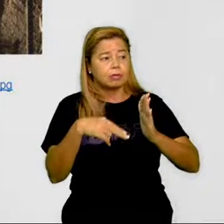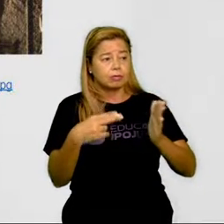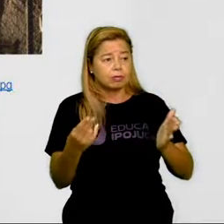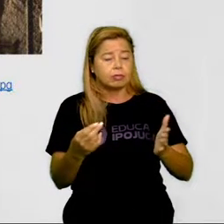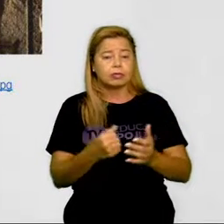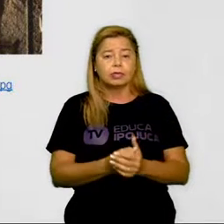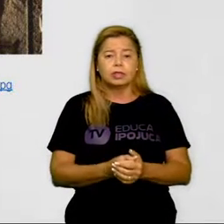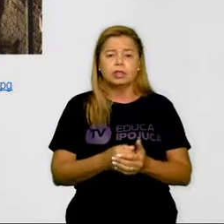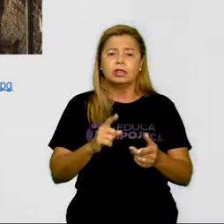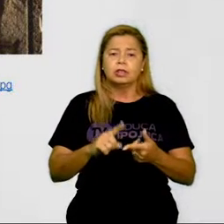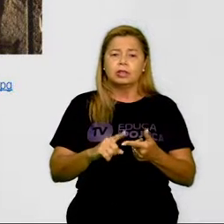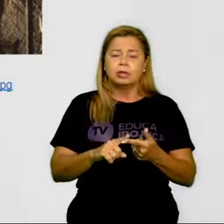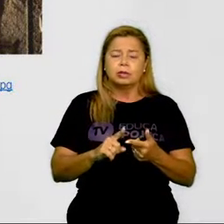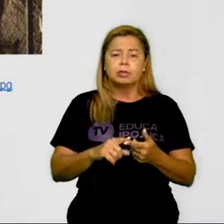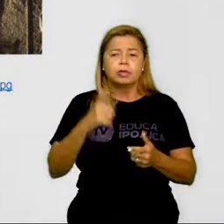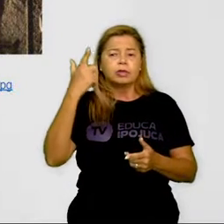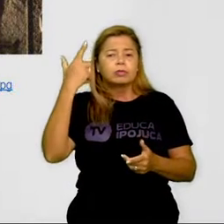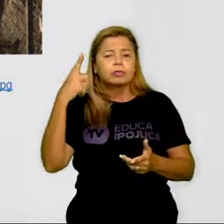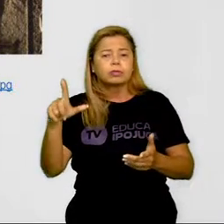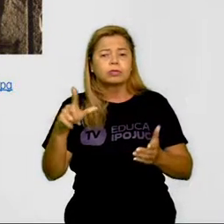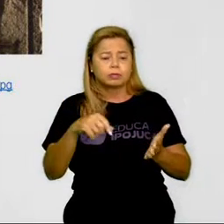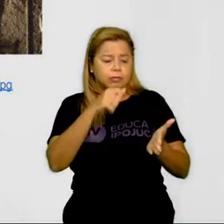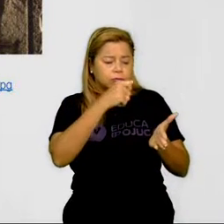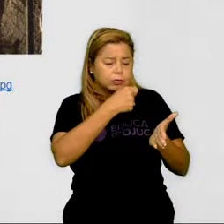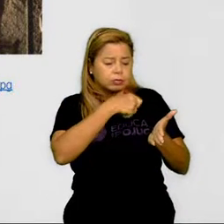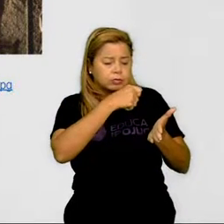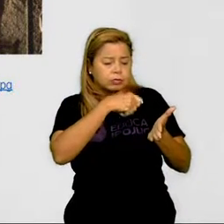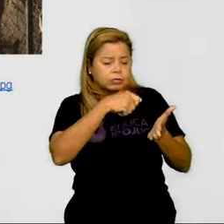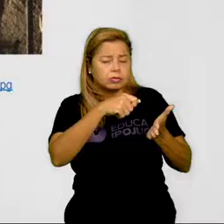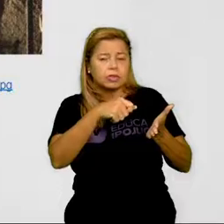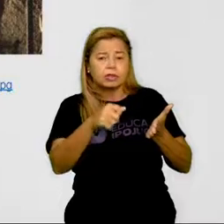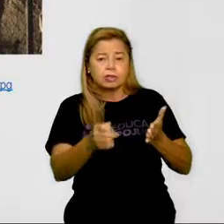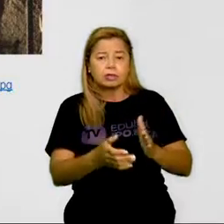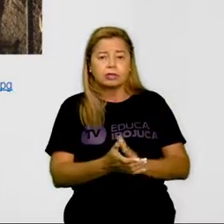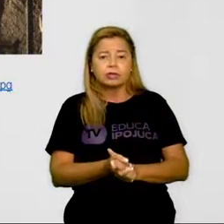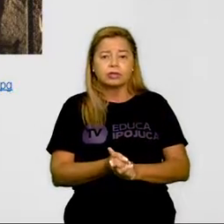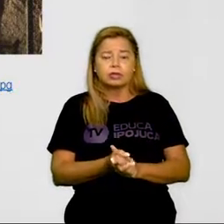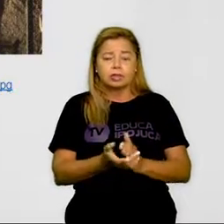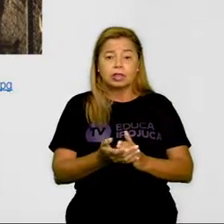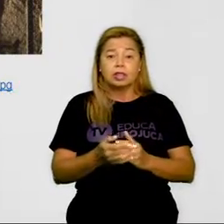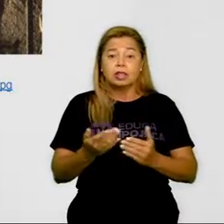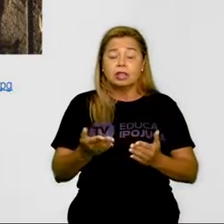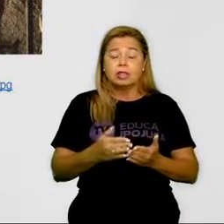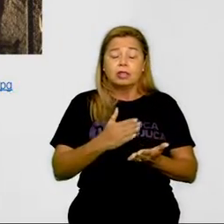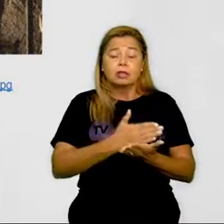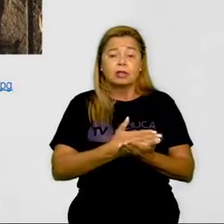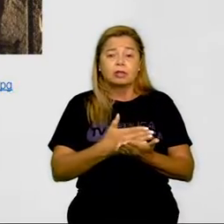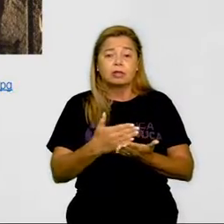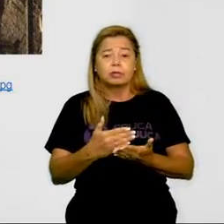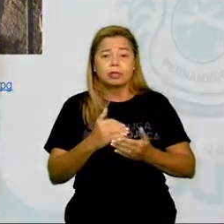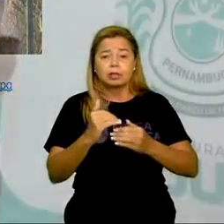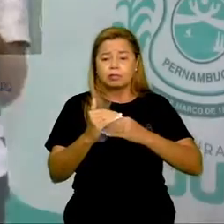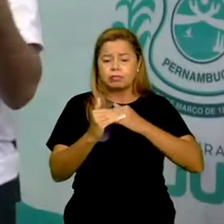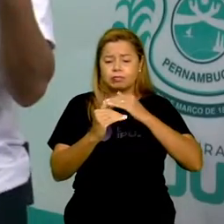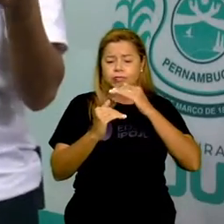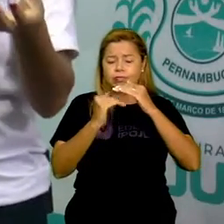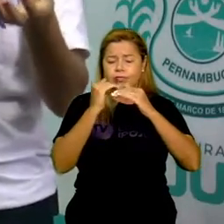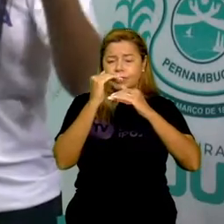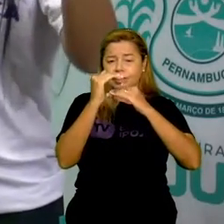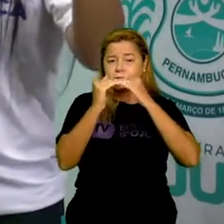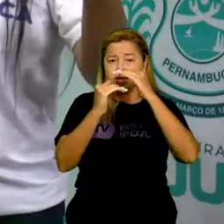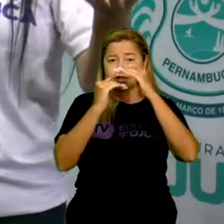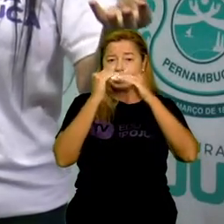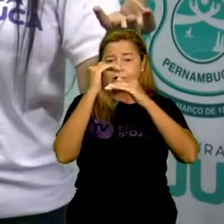conseguem escrever. As pessoas começavam a desenvolver, querer escrever, querer deixar algo ali